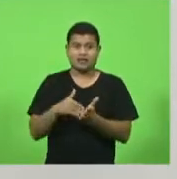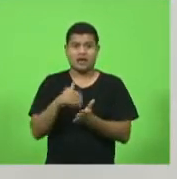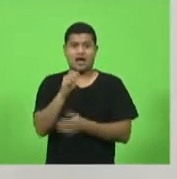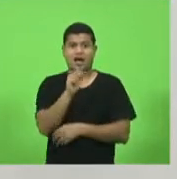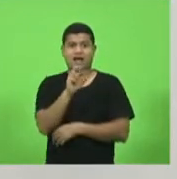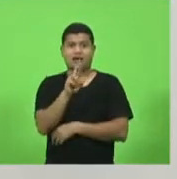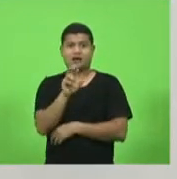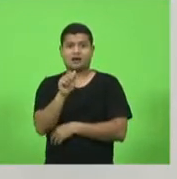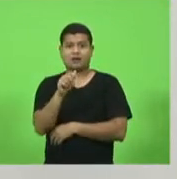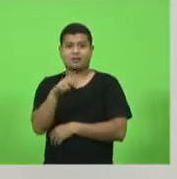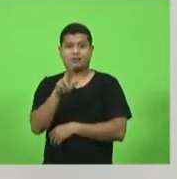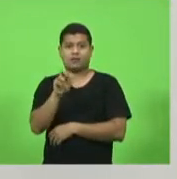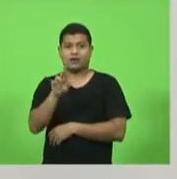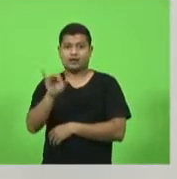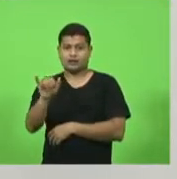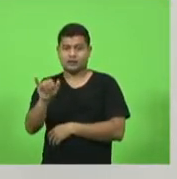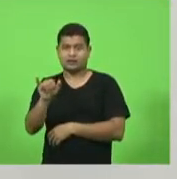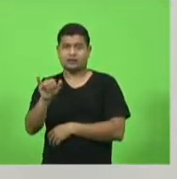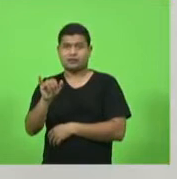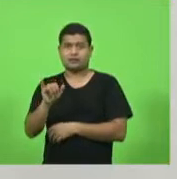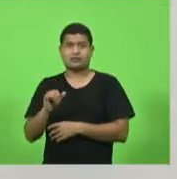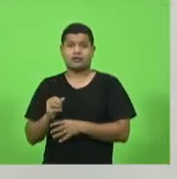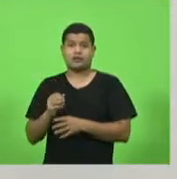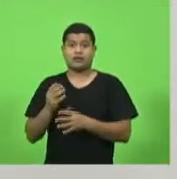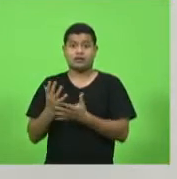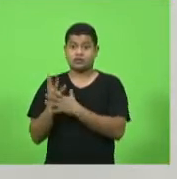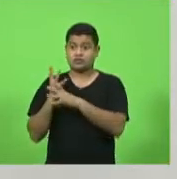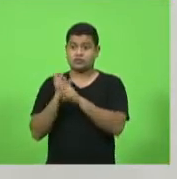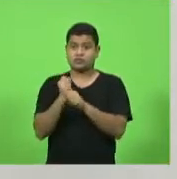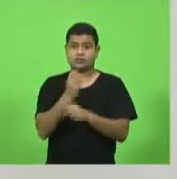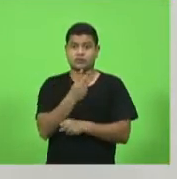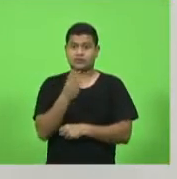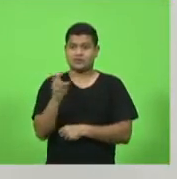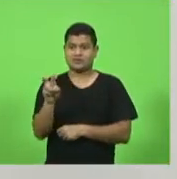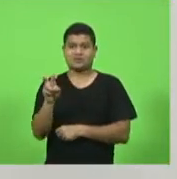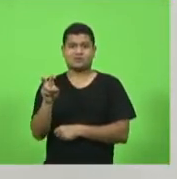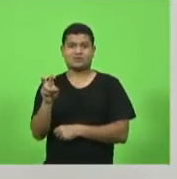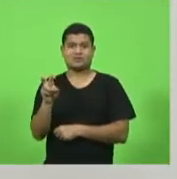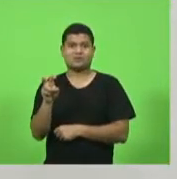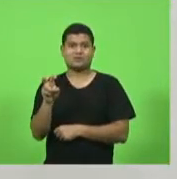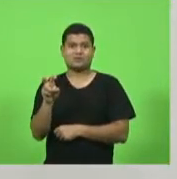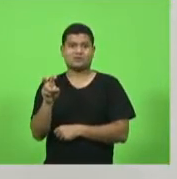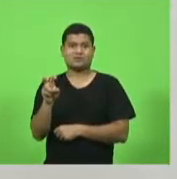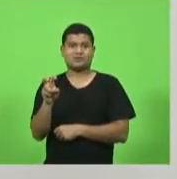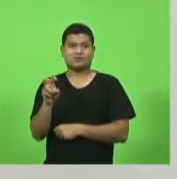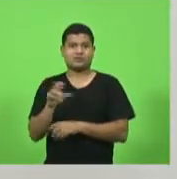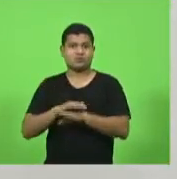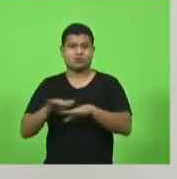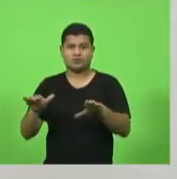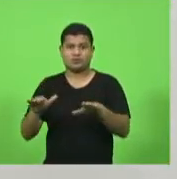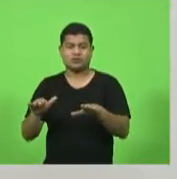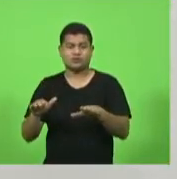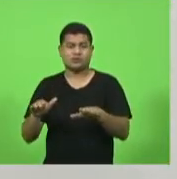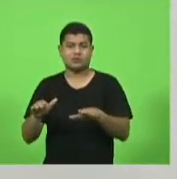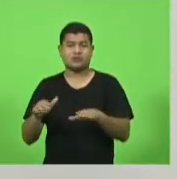Somando-se isso, 35. Muito longe dos 48 que foram para o 2º batalhão. E aqui eu estou falando